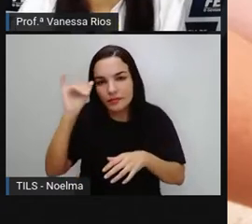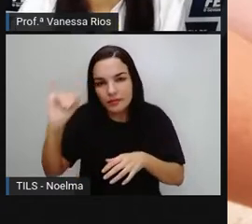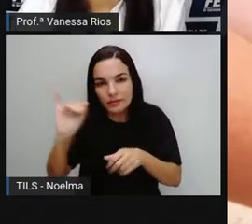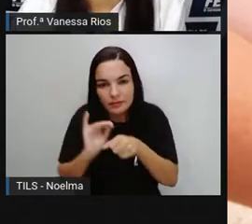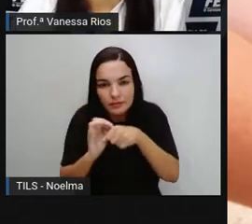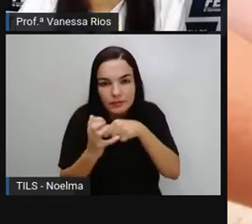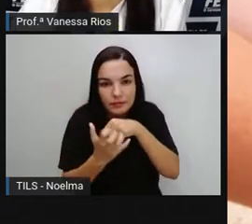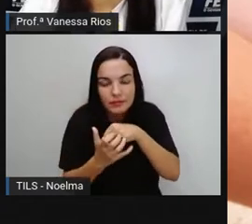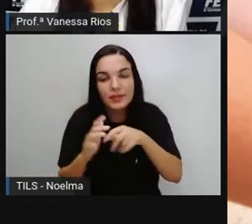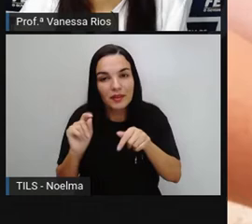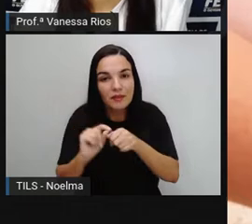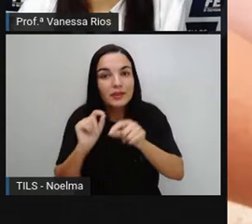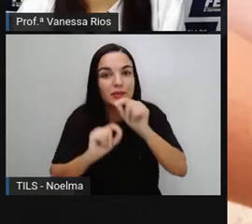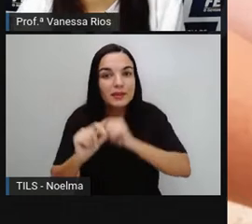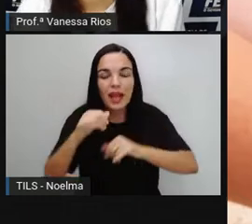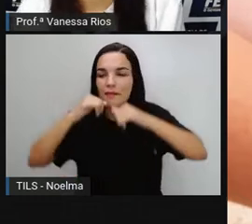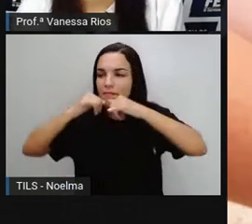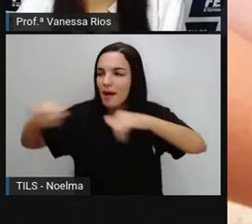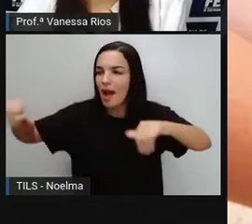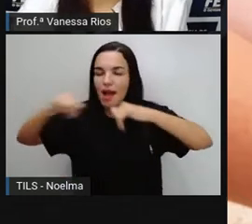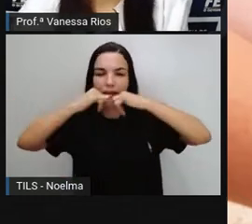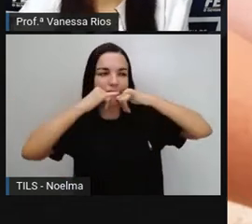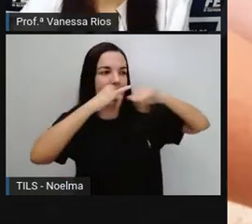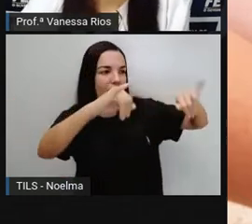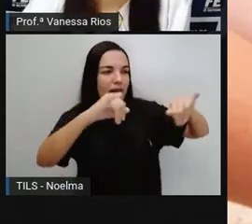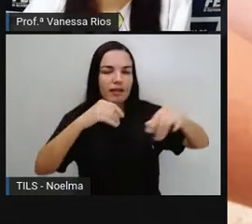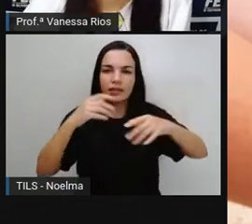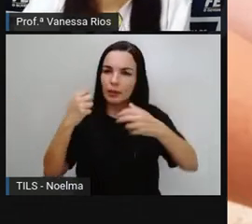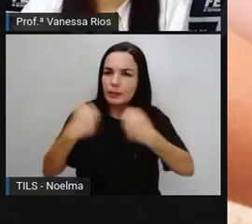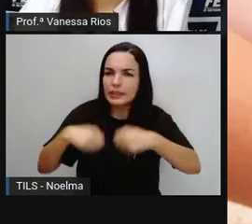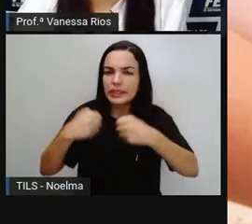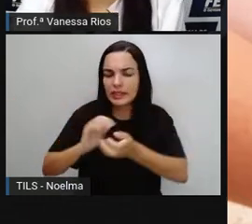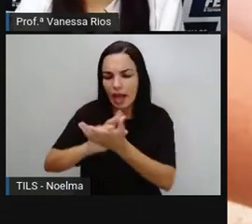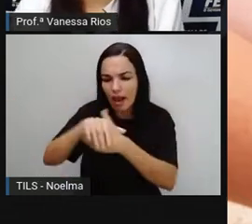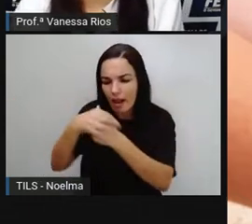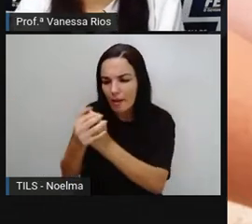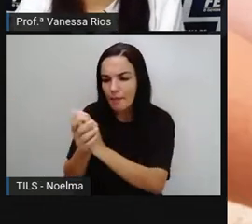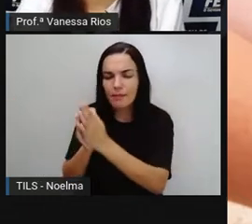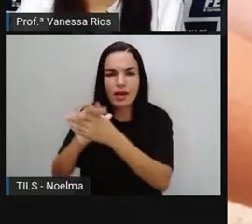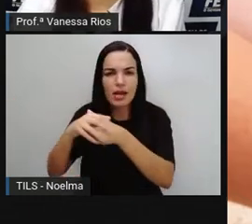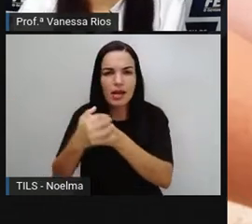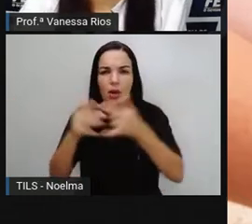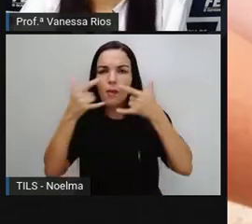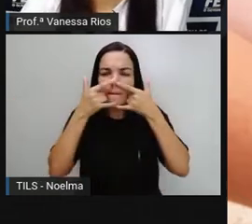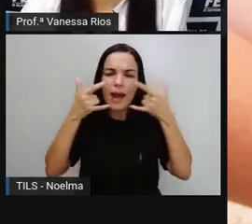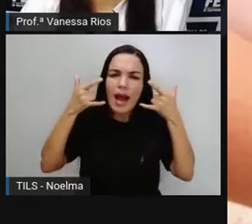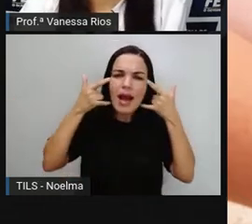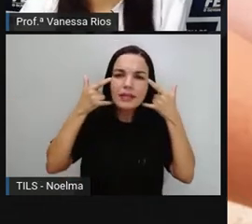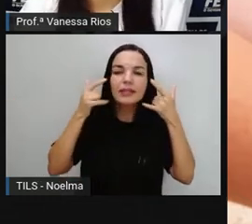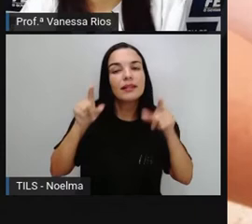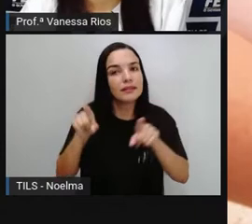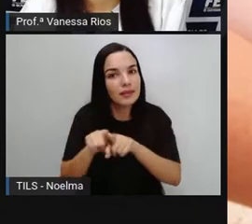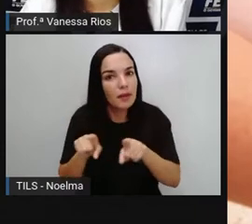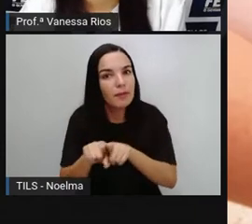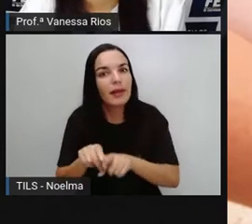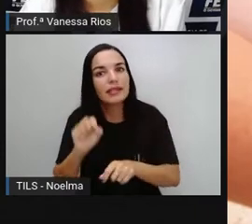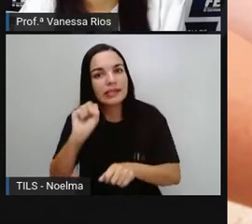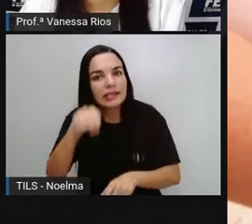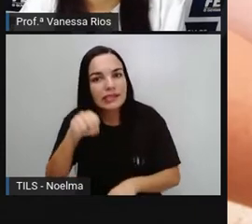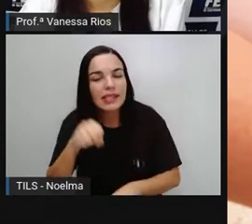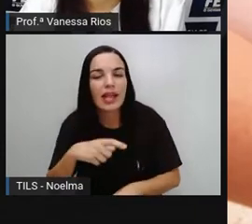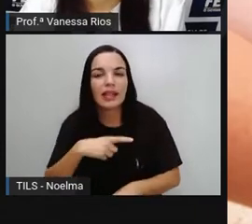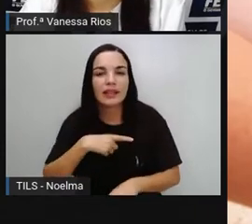Esses anúncios De que a gente Precisa Higienizar as mãos Usar máscaras Também foi Para a questão De